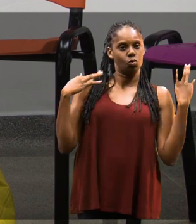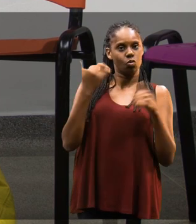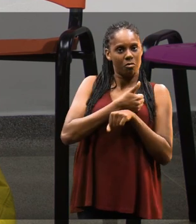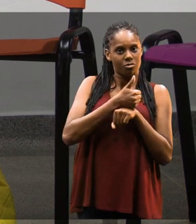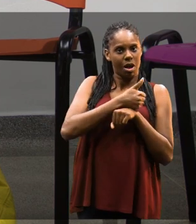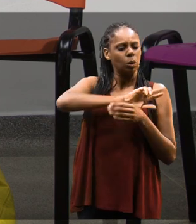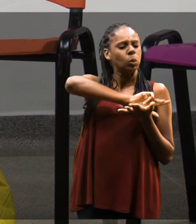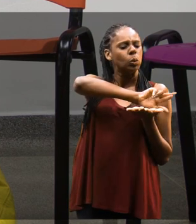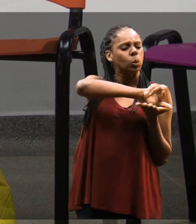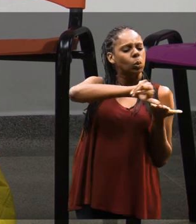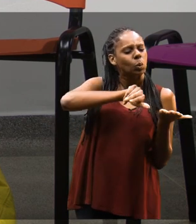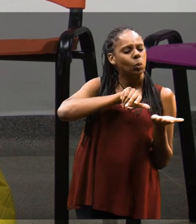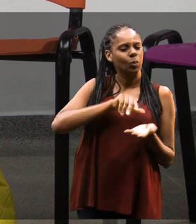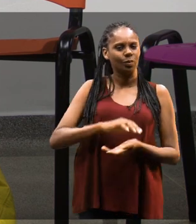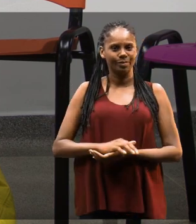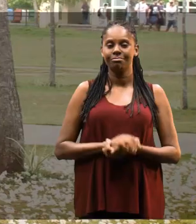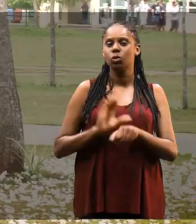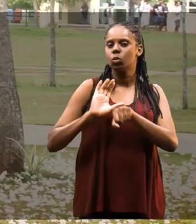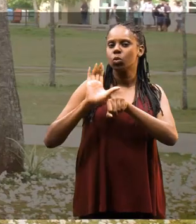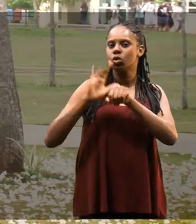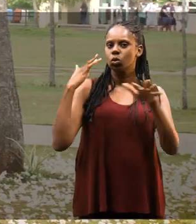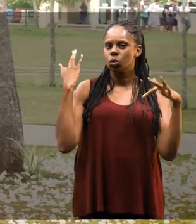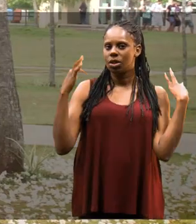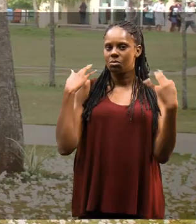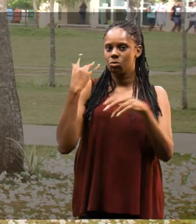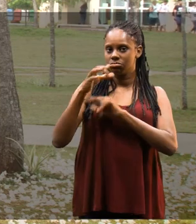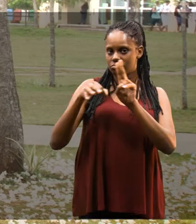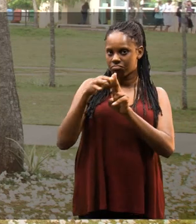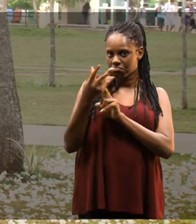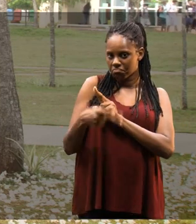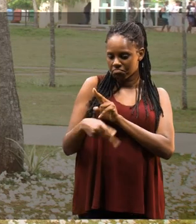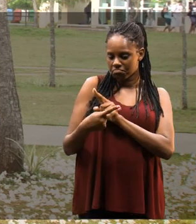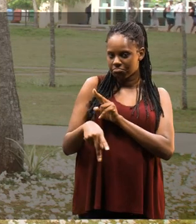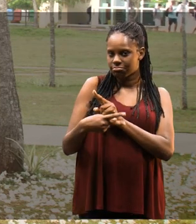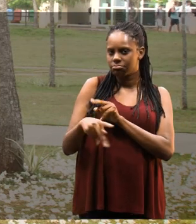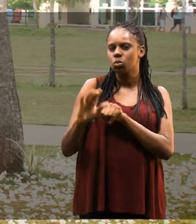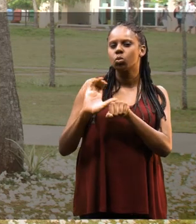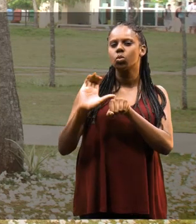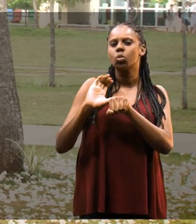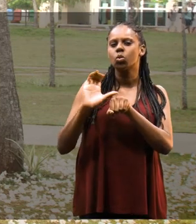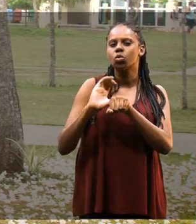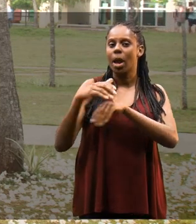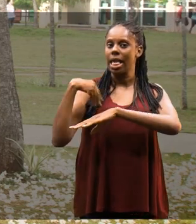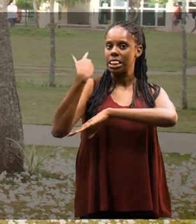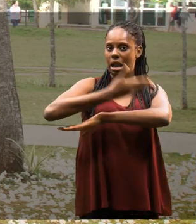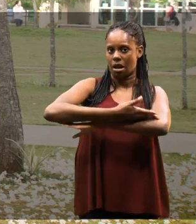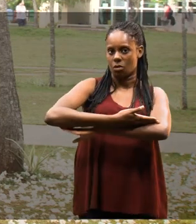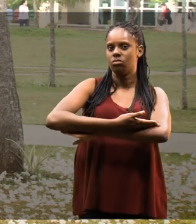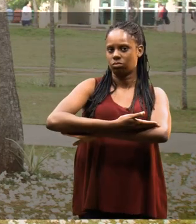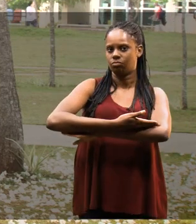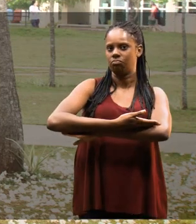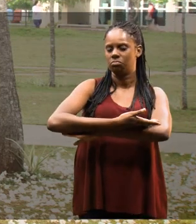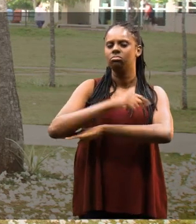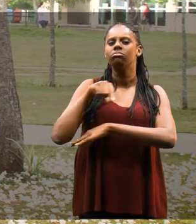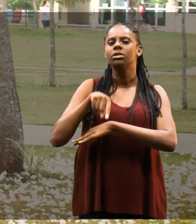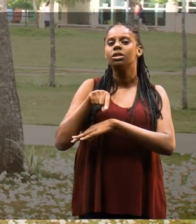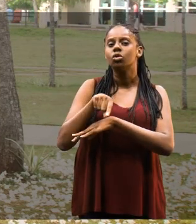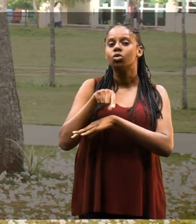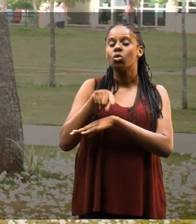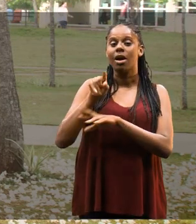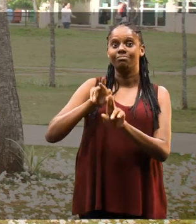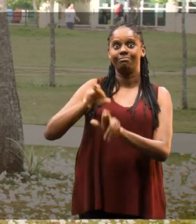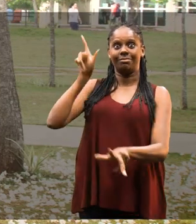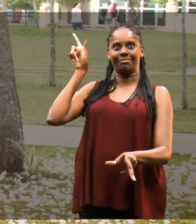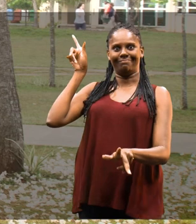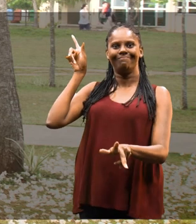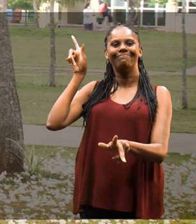atuação para o turismólogo são amplas. O curso de turismo da UFSCar é um curso de turismo integral, então isso